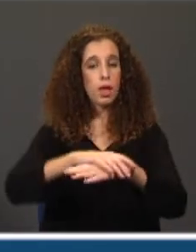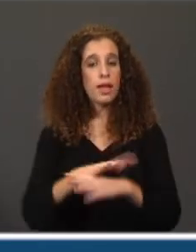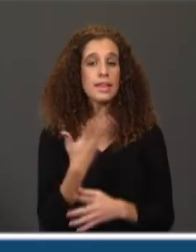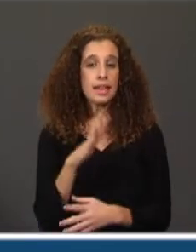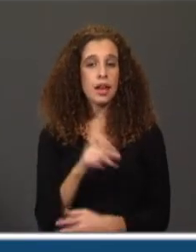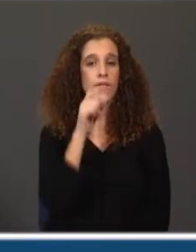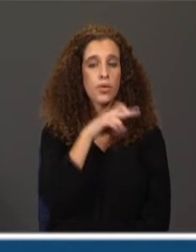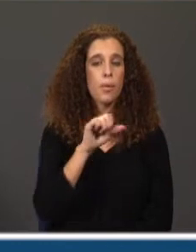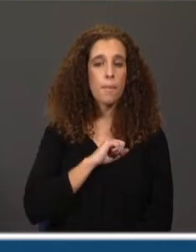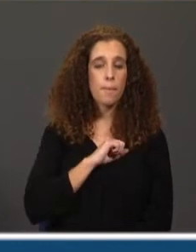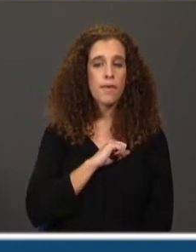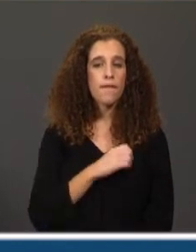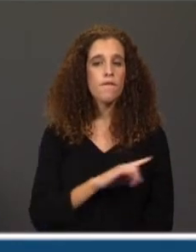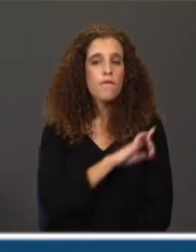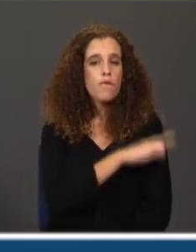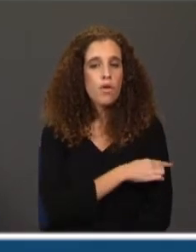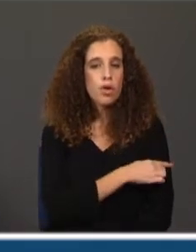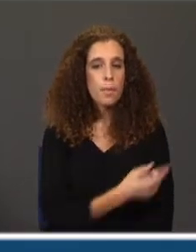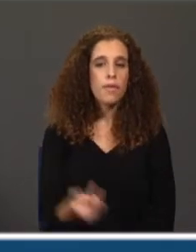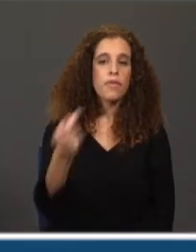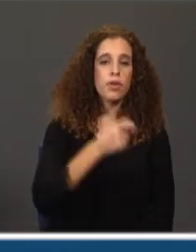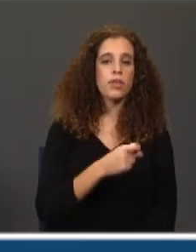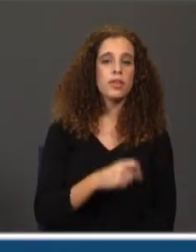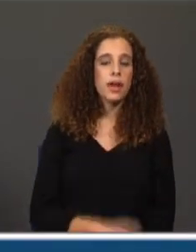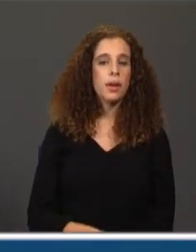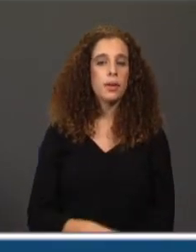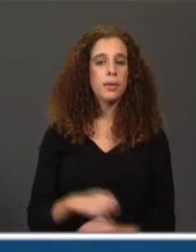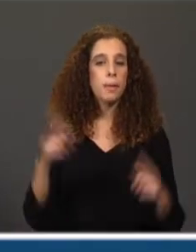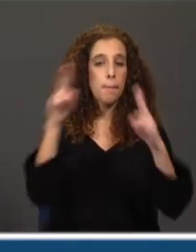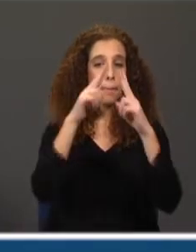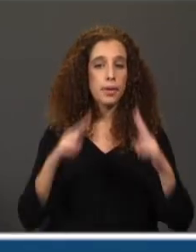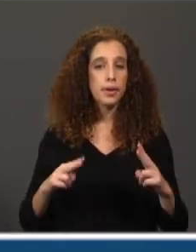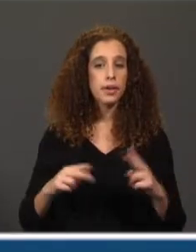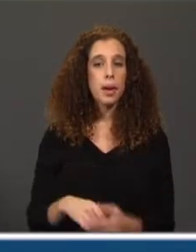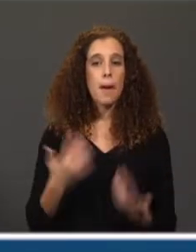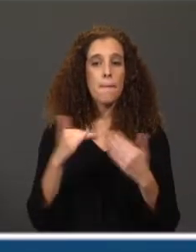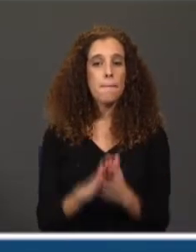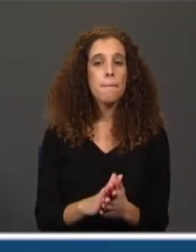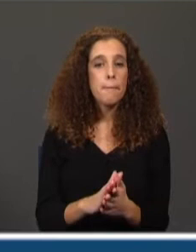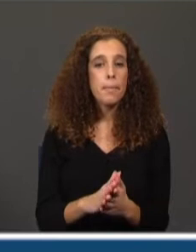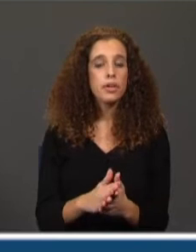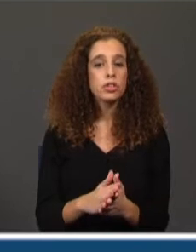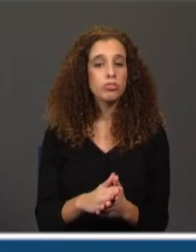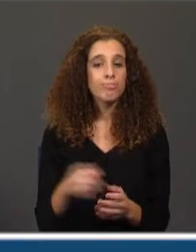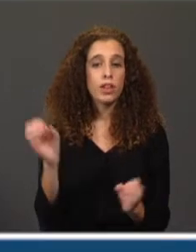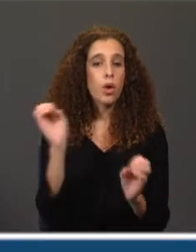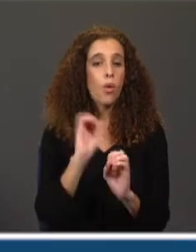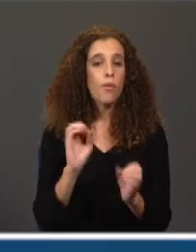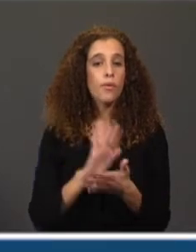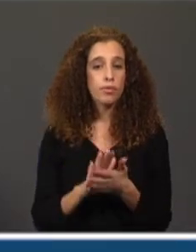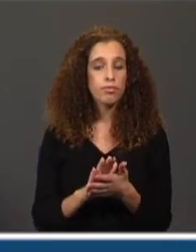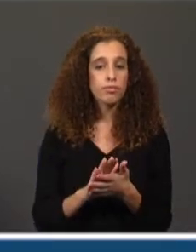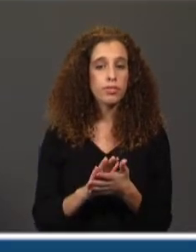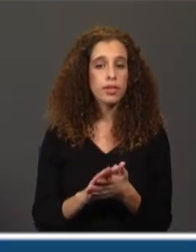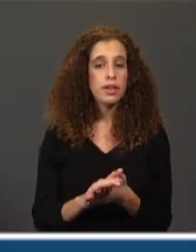tivesse força para voltar a de Paris, mas por um motivo que me escapa não o fez. E, portanto, não houve palhetas doiradas nenhumas. Se calhar o meu avô